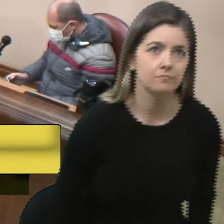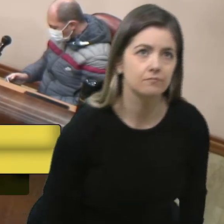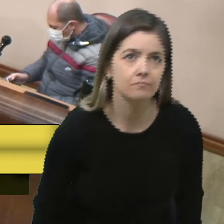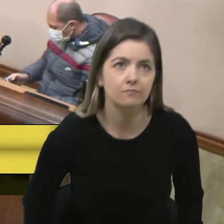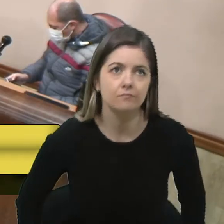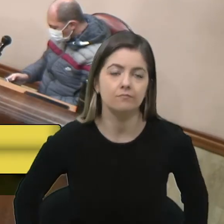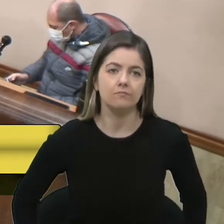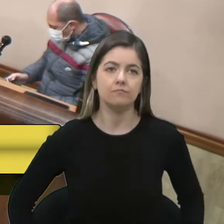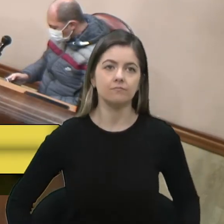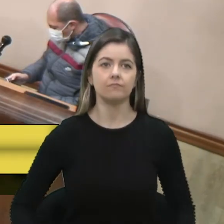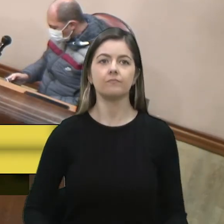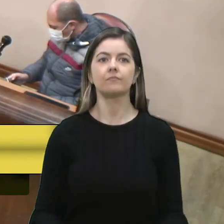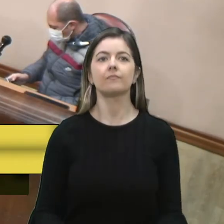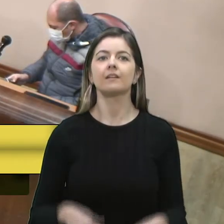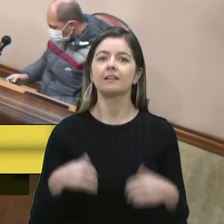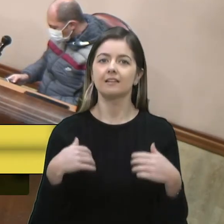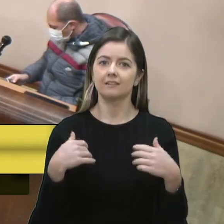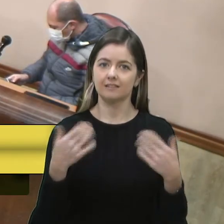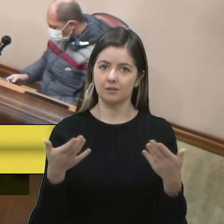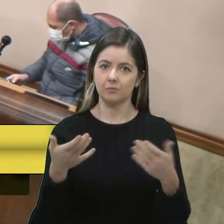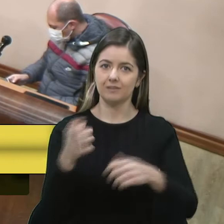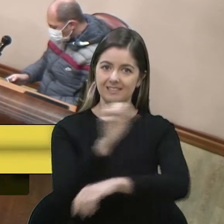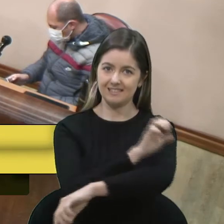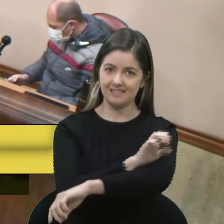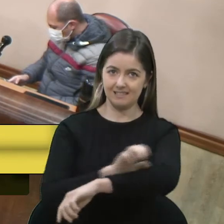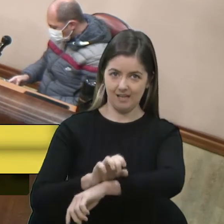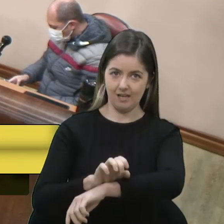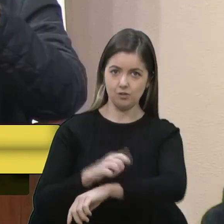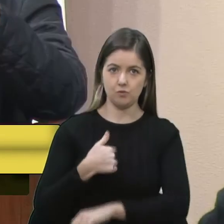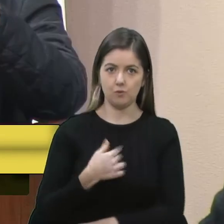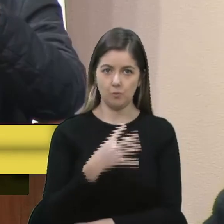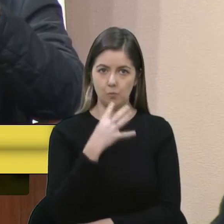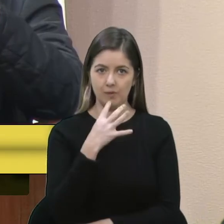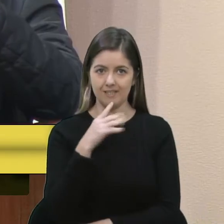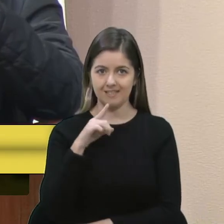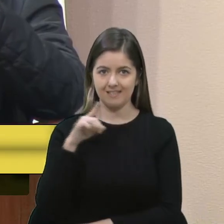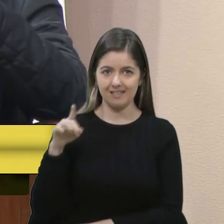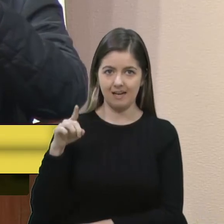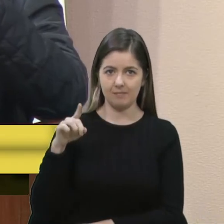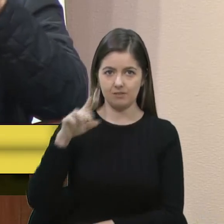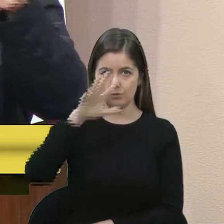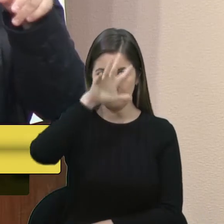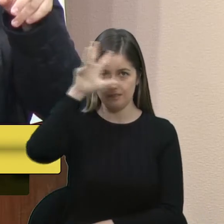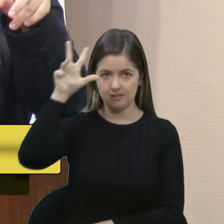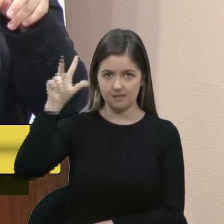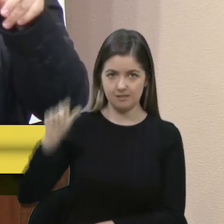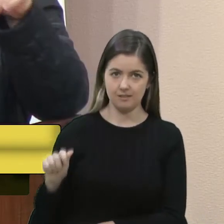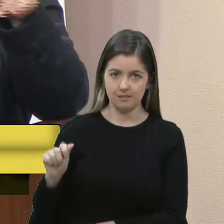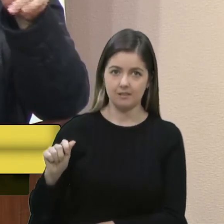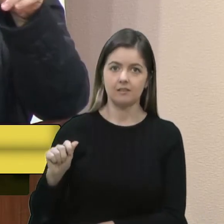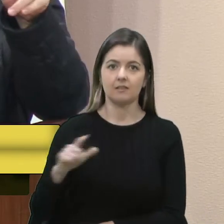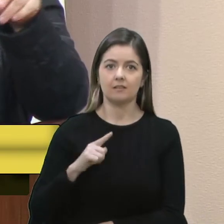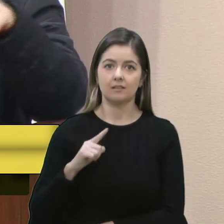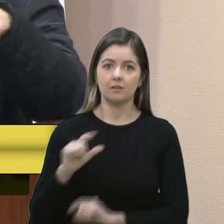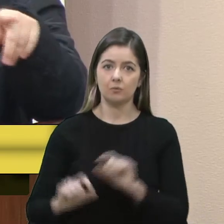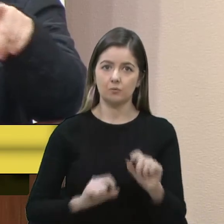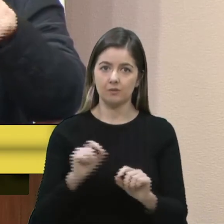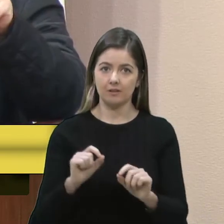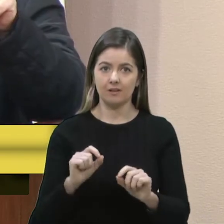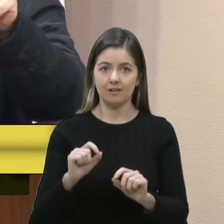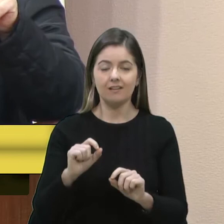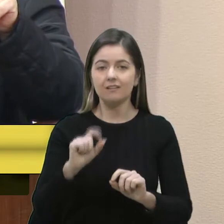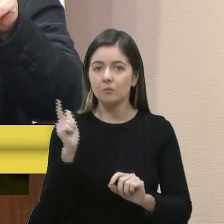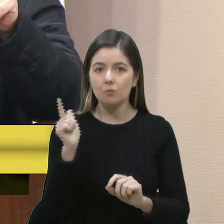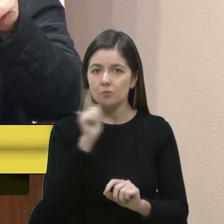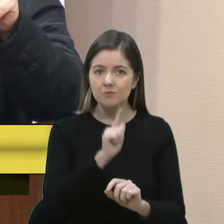Falando em estádio, eu conheci um estádio lá no Amazonas, sabe? Nem as vacas conseguem entrar lá de tão alto que está o mato para elas